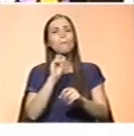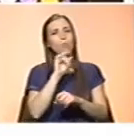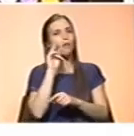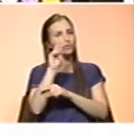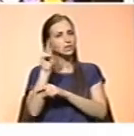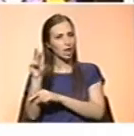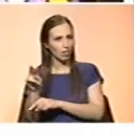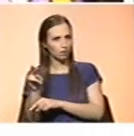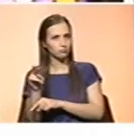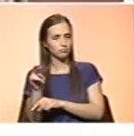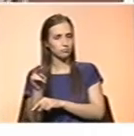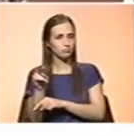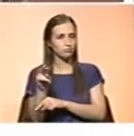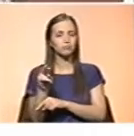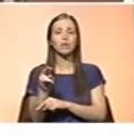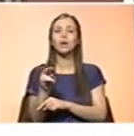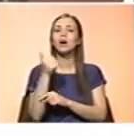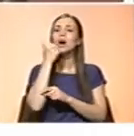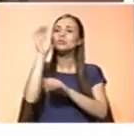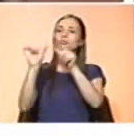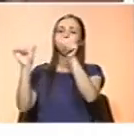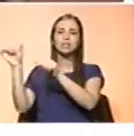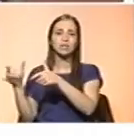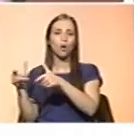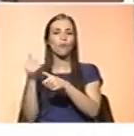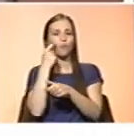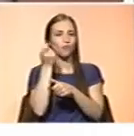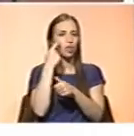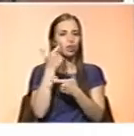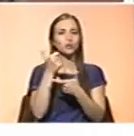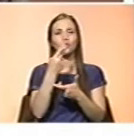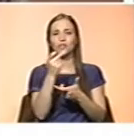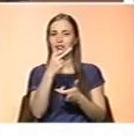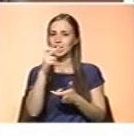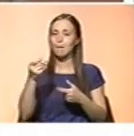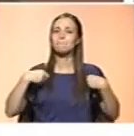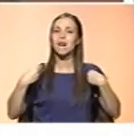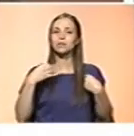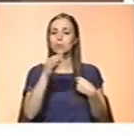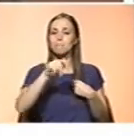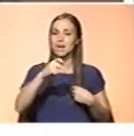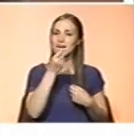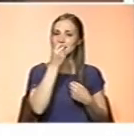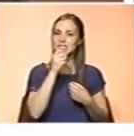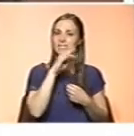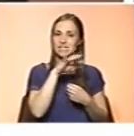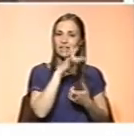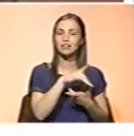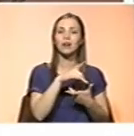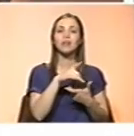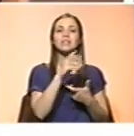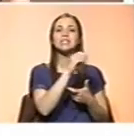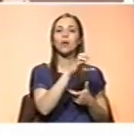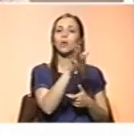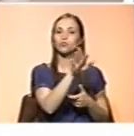pelo público. A exposição de vitrais e vidros no Palácio da Pena em Sintra abrange vitrais do século XIV até o século XIX.